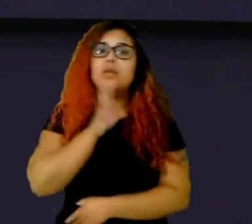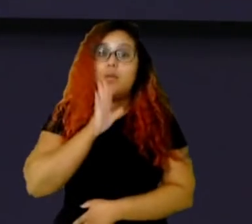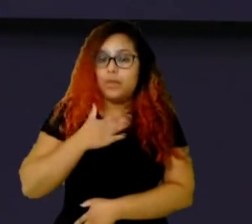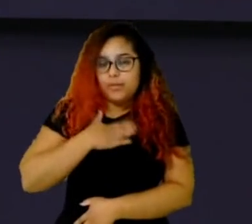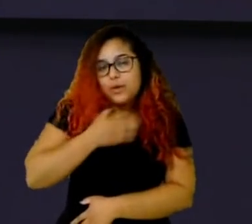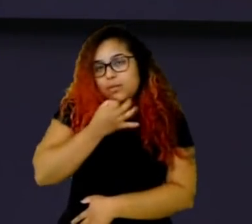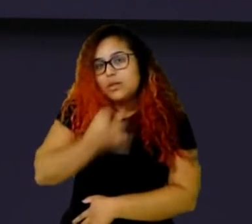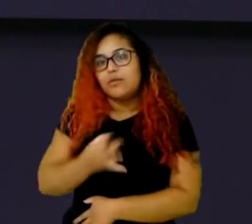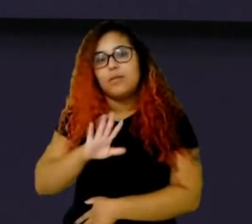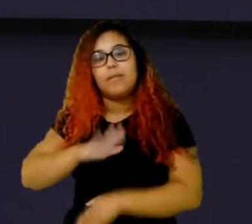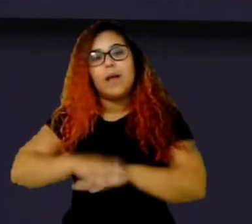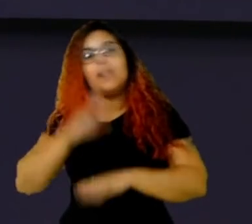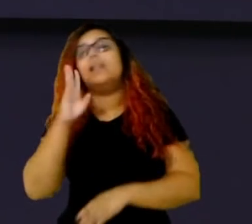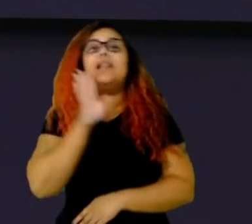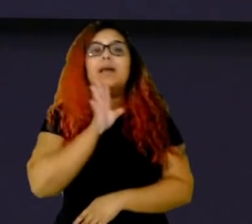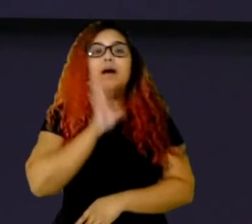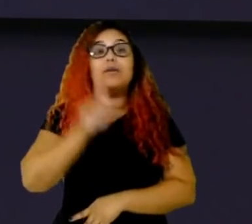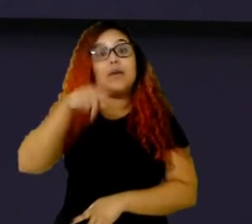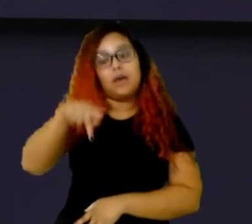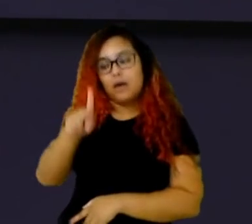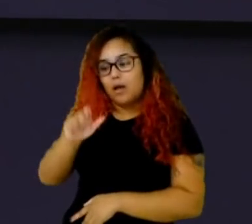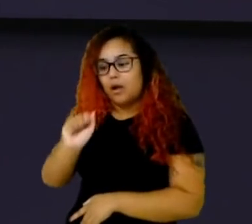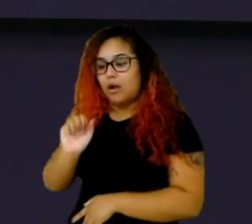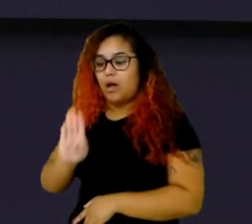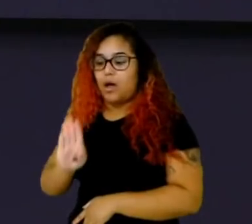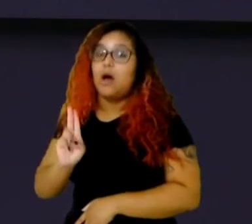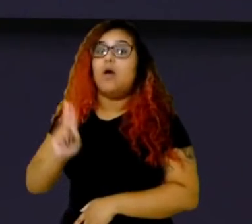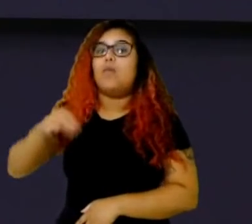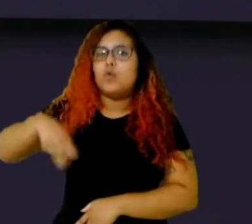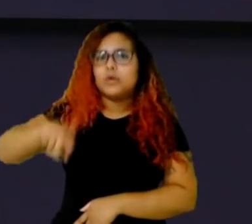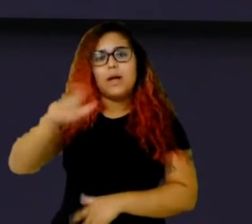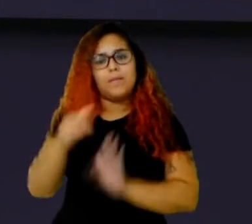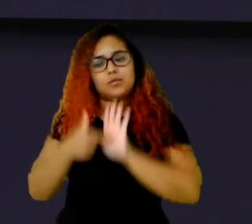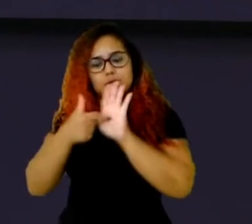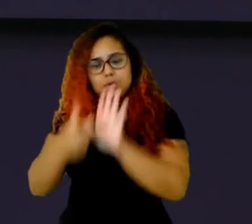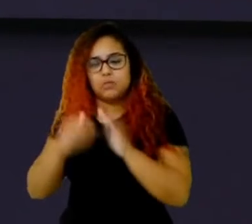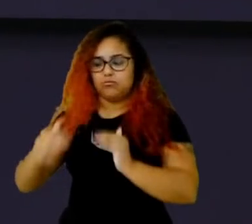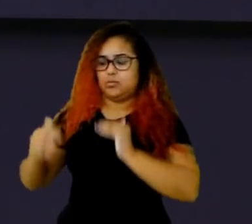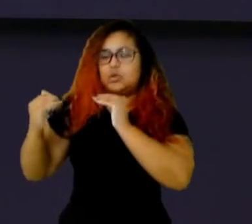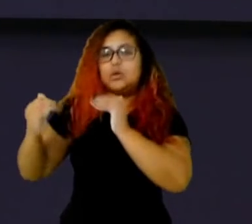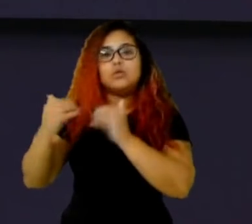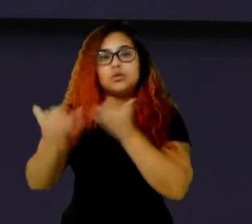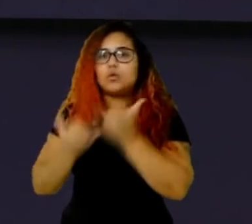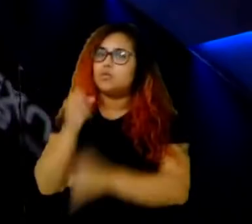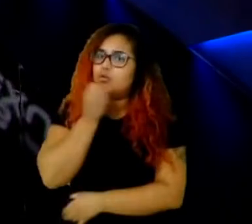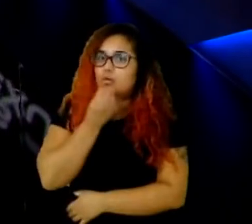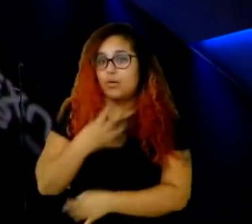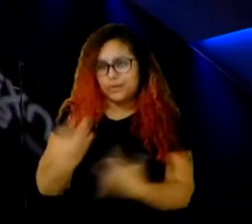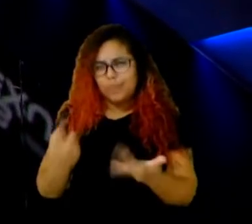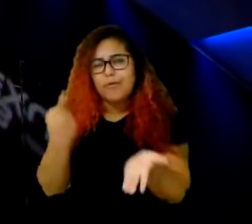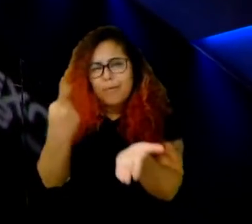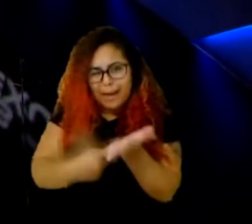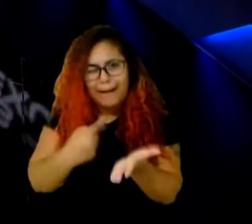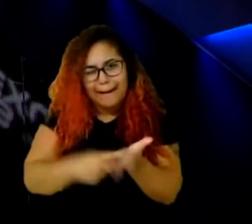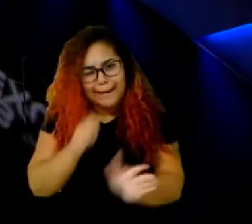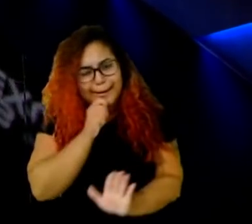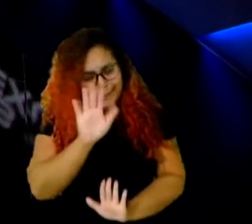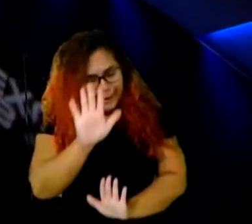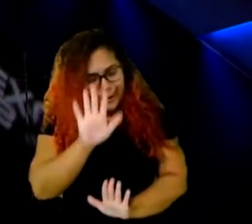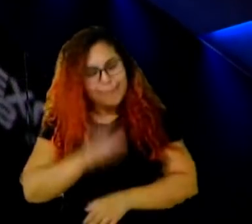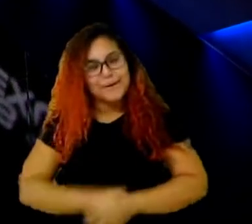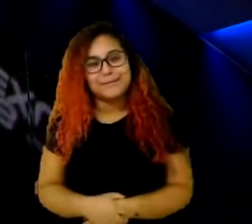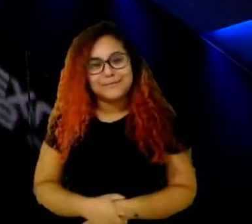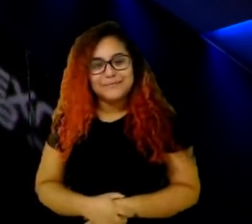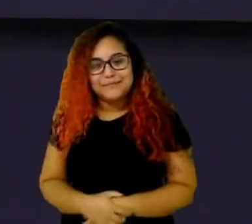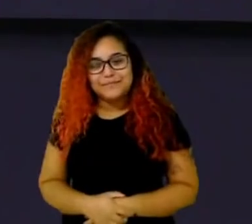Kabum, que tem mostrado um volume de jogo muito legal, né, então acho que vamos na calma ainda, passo a passo. Mas, Maestro, antes da gente voltar a falar